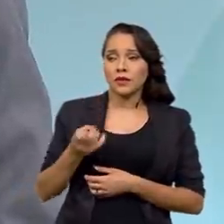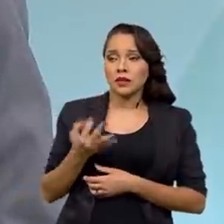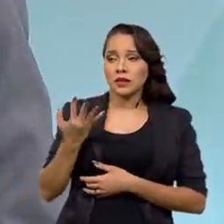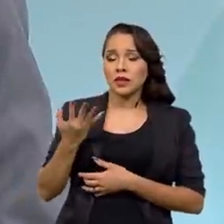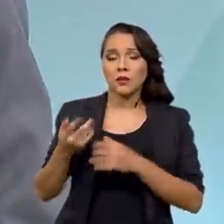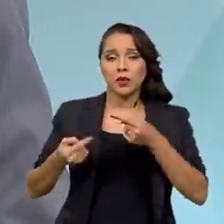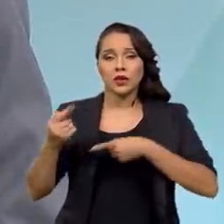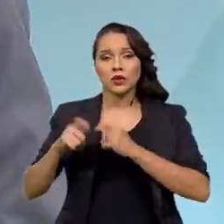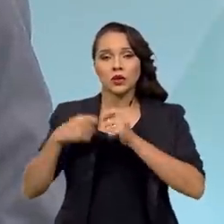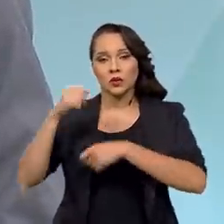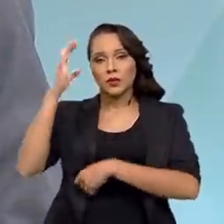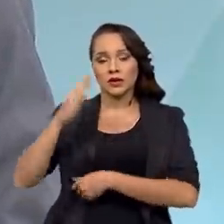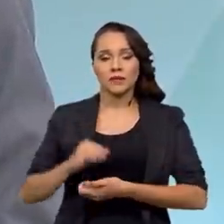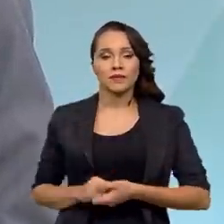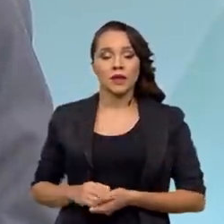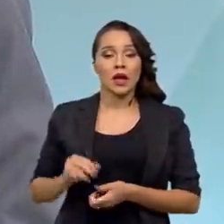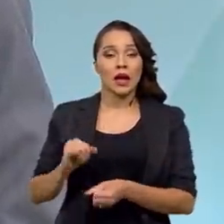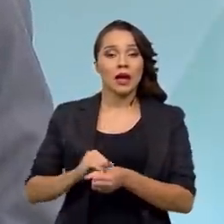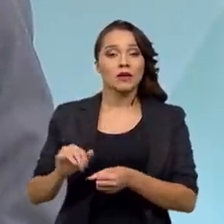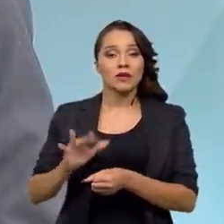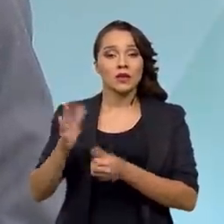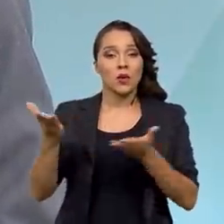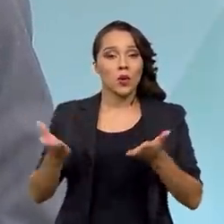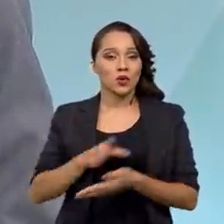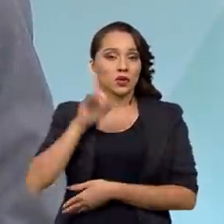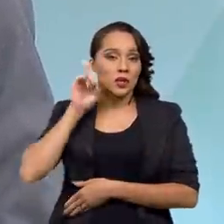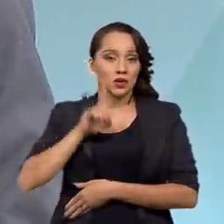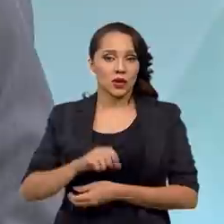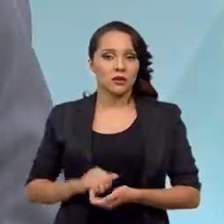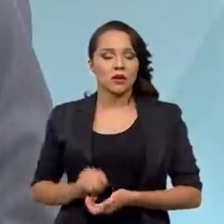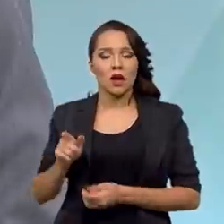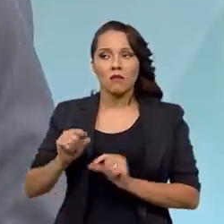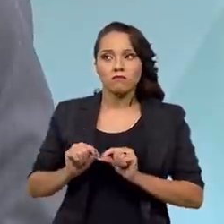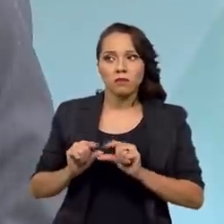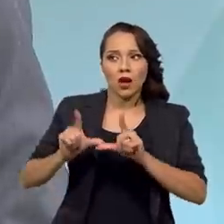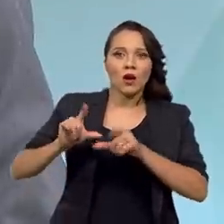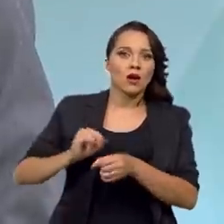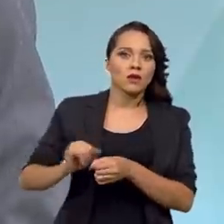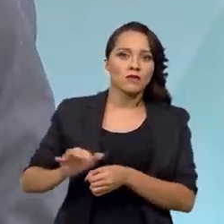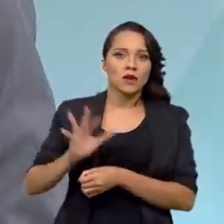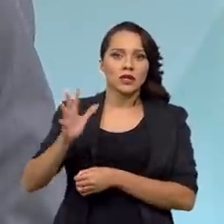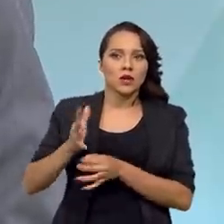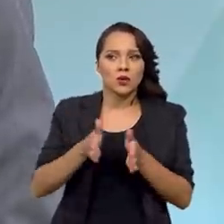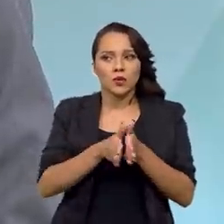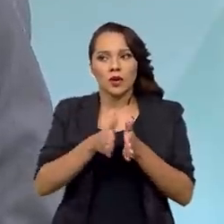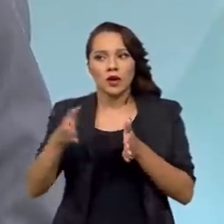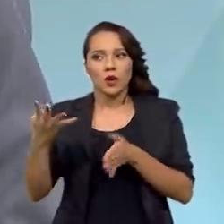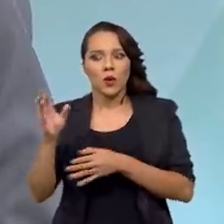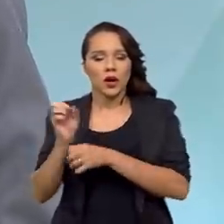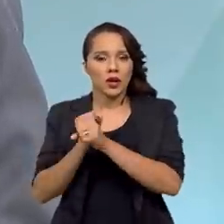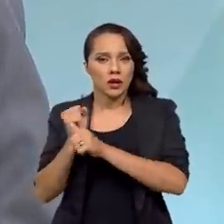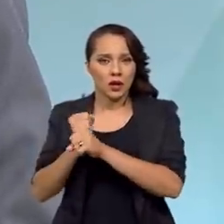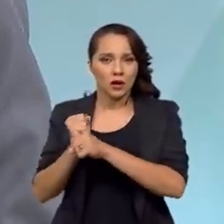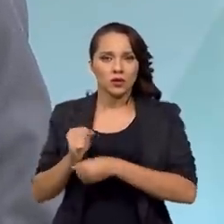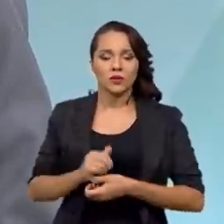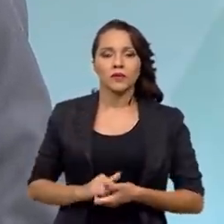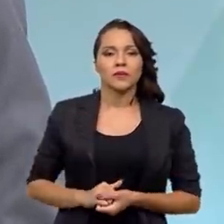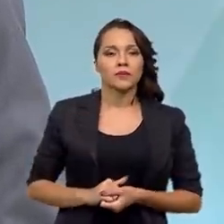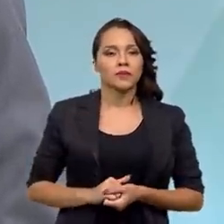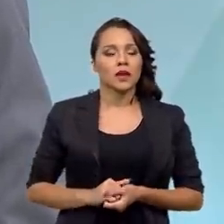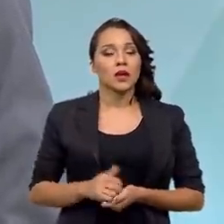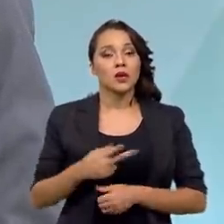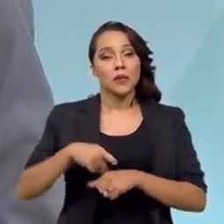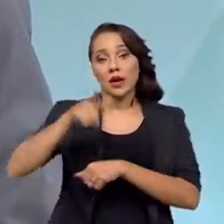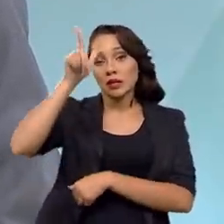econômica brasileira. A inflação hoje, nos Estados Unidos, é a maior inflação nos últimos 40 anos nos Estados Unidos. Na